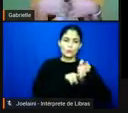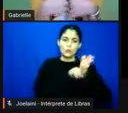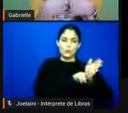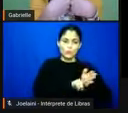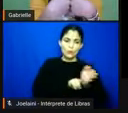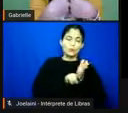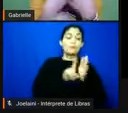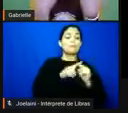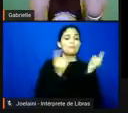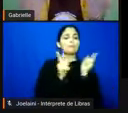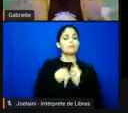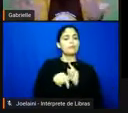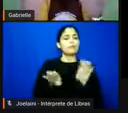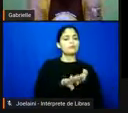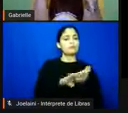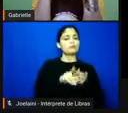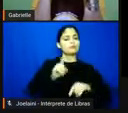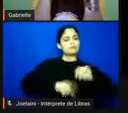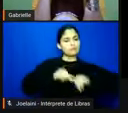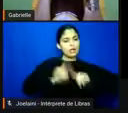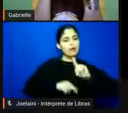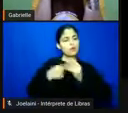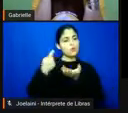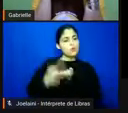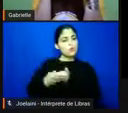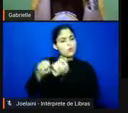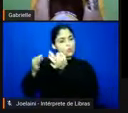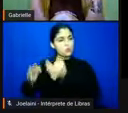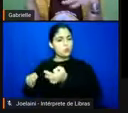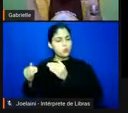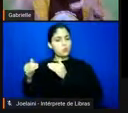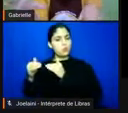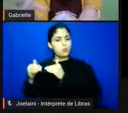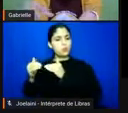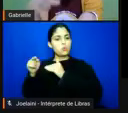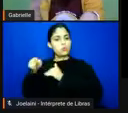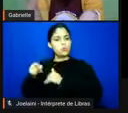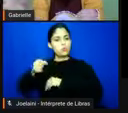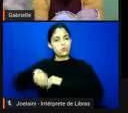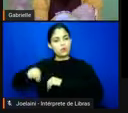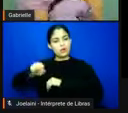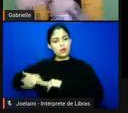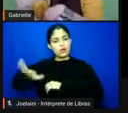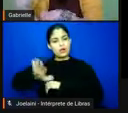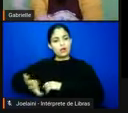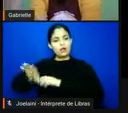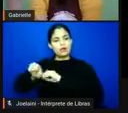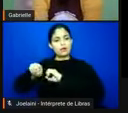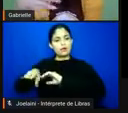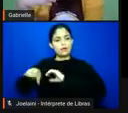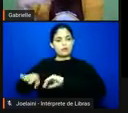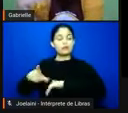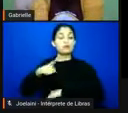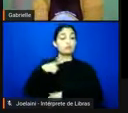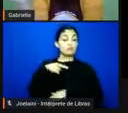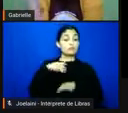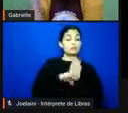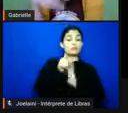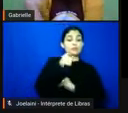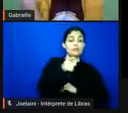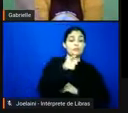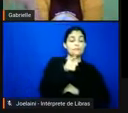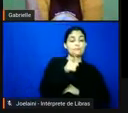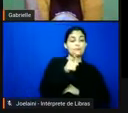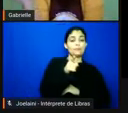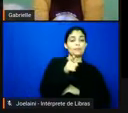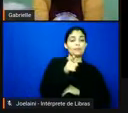um material que também está comprometido com o ensino. E aí, a gente tem aqui um espaço, né? Onde foram convidados